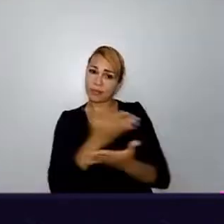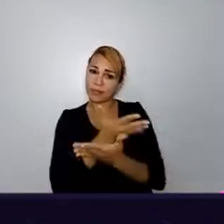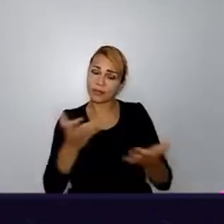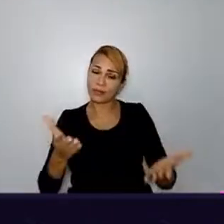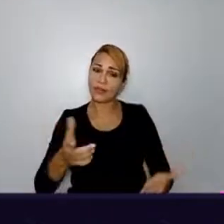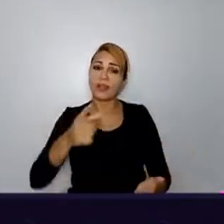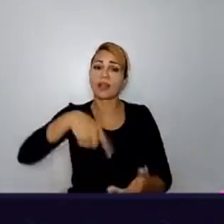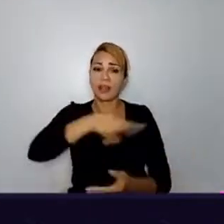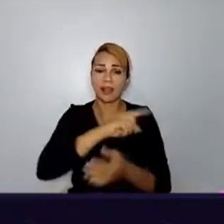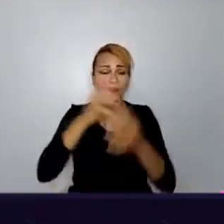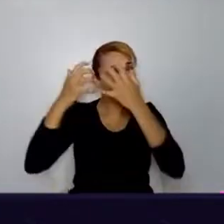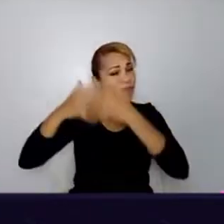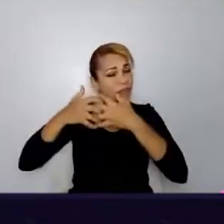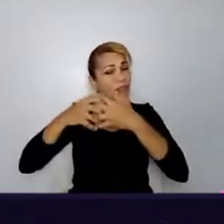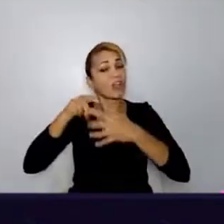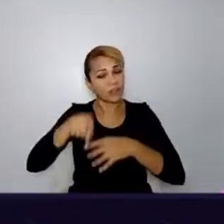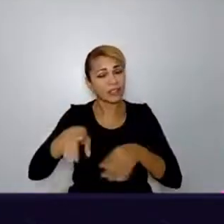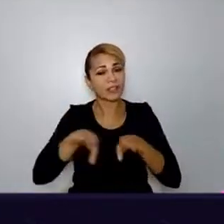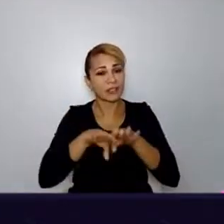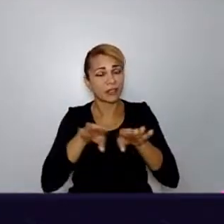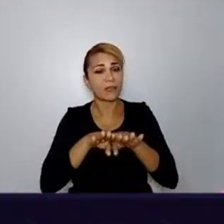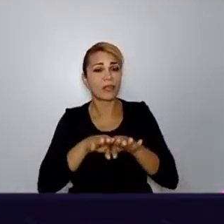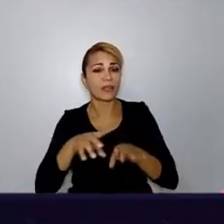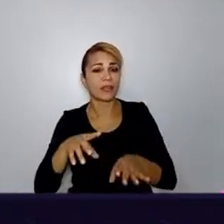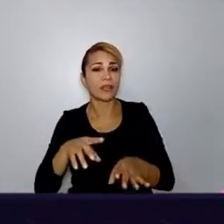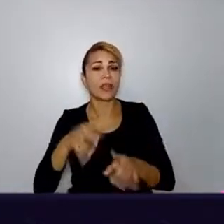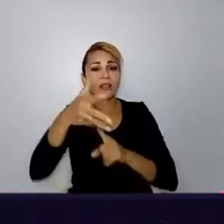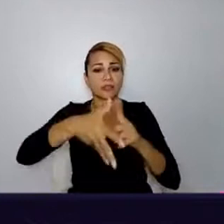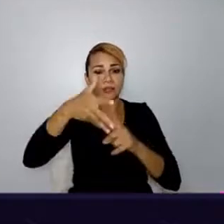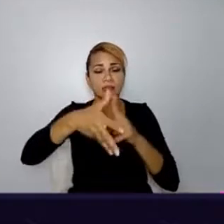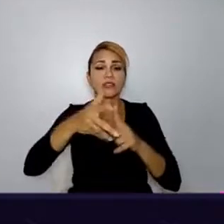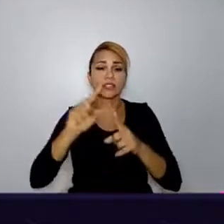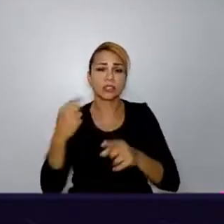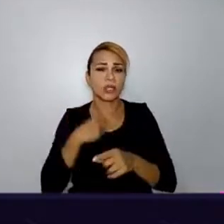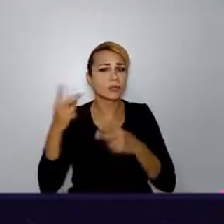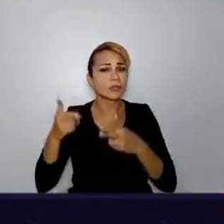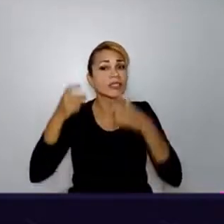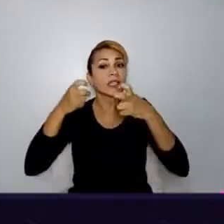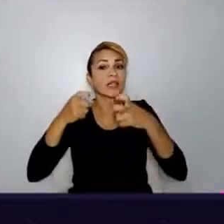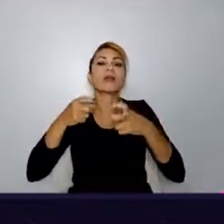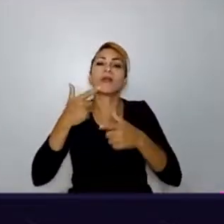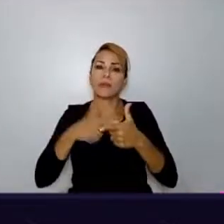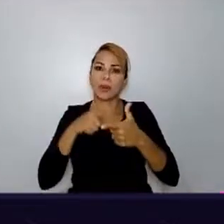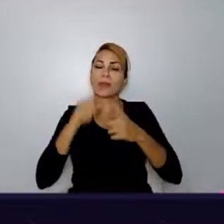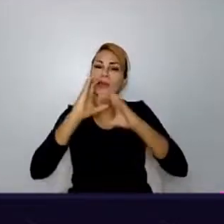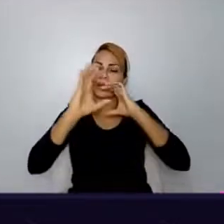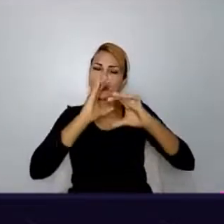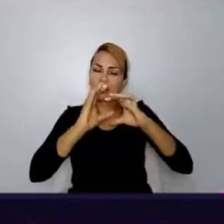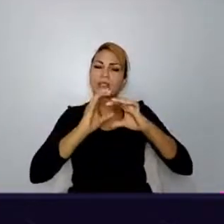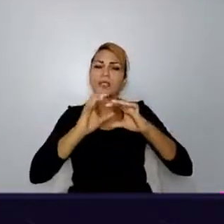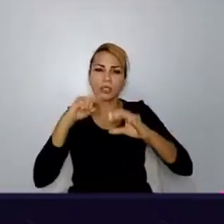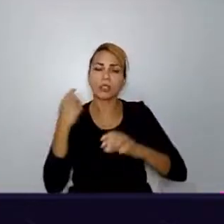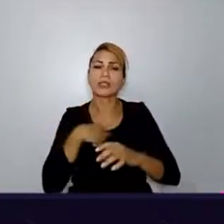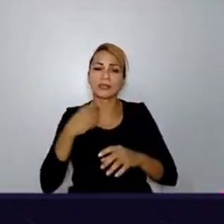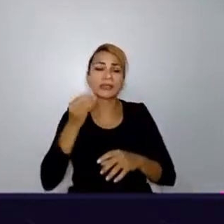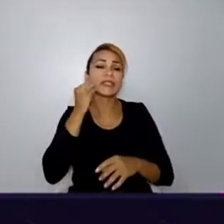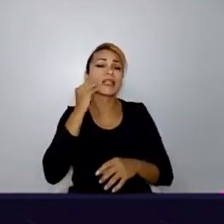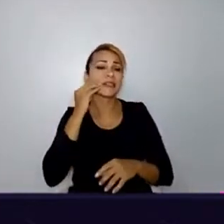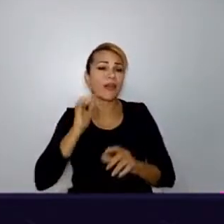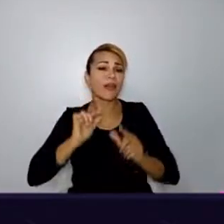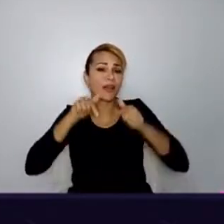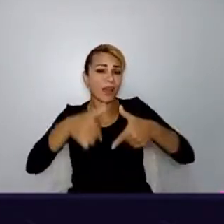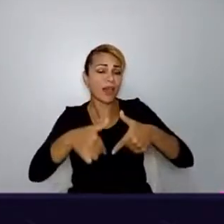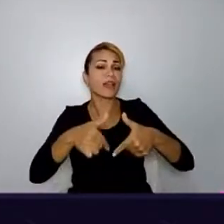tendo, vamos dizer assim, a percepção desse problema de comunicação, a gente vai ter que tentar resolver, né? Ser proativo, porque a gente já identificou.